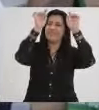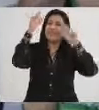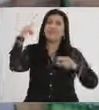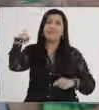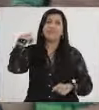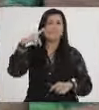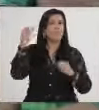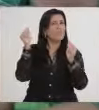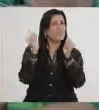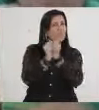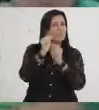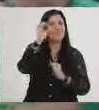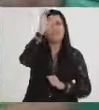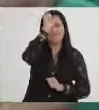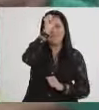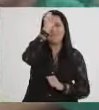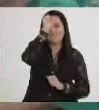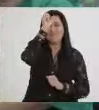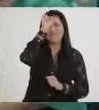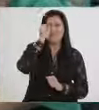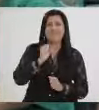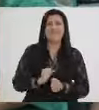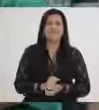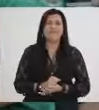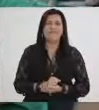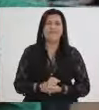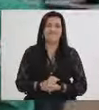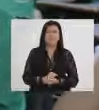a cada dia com eles. manbum também